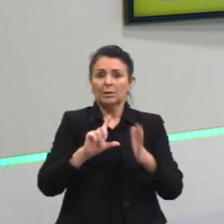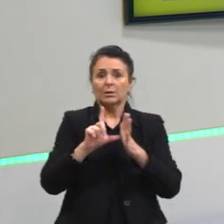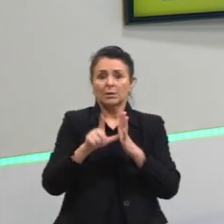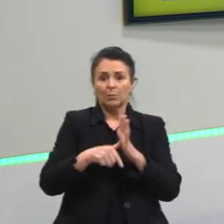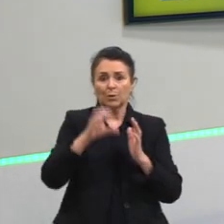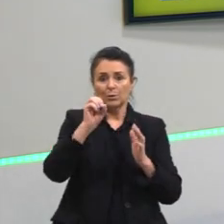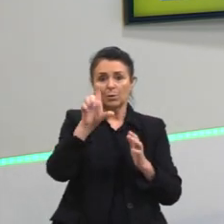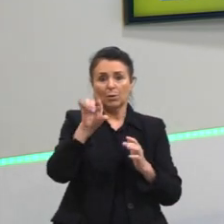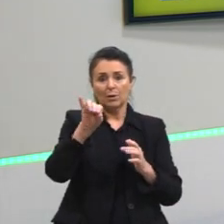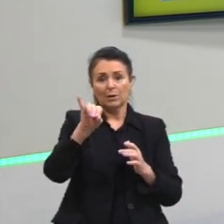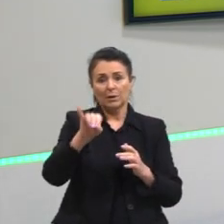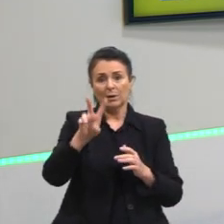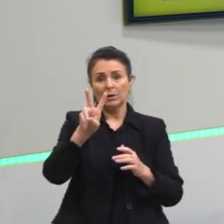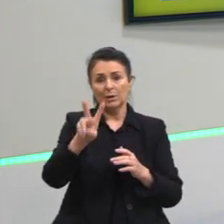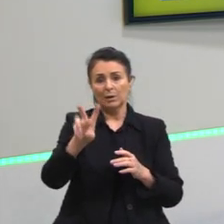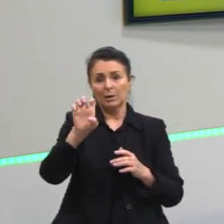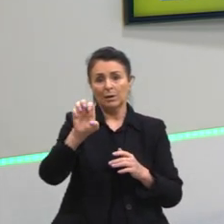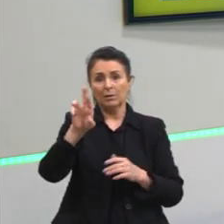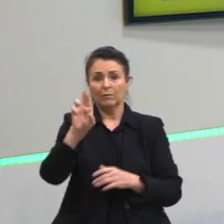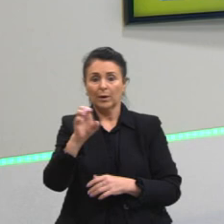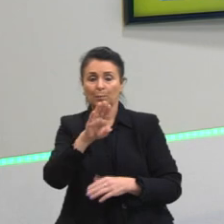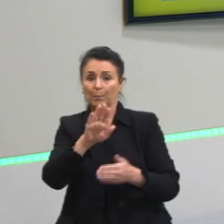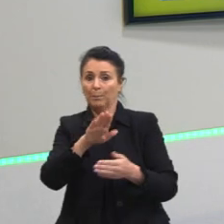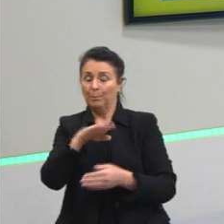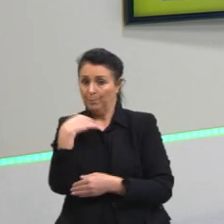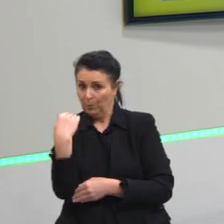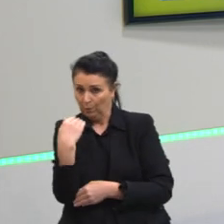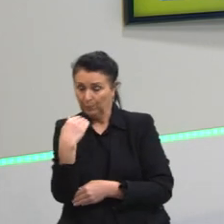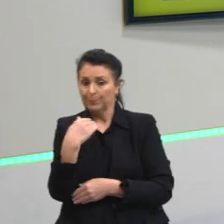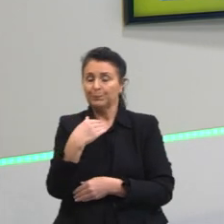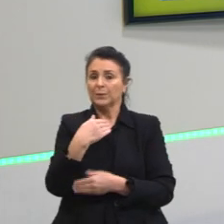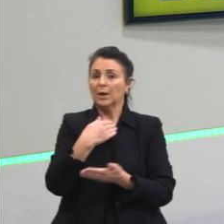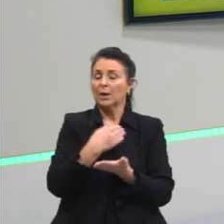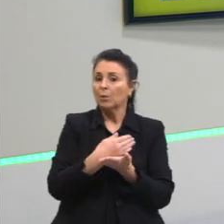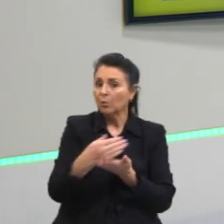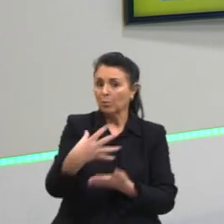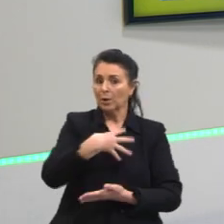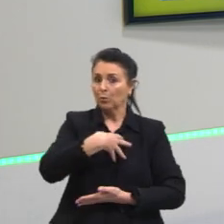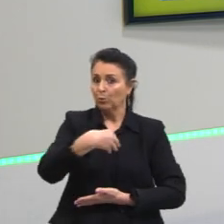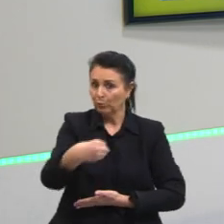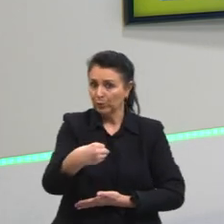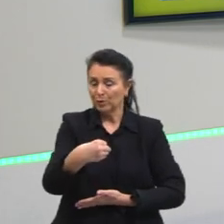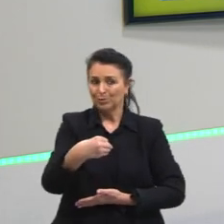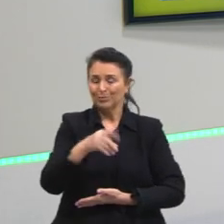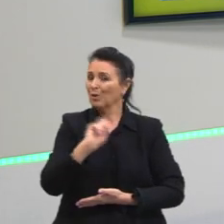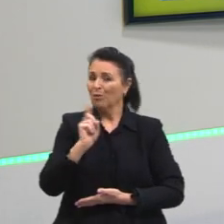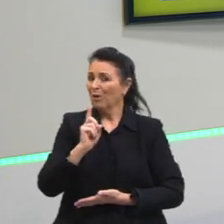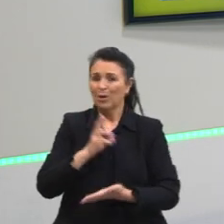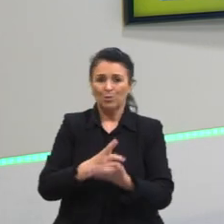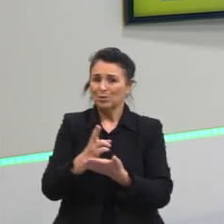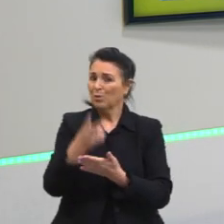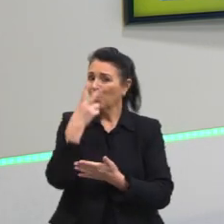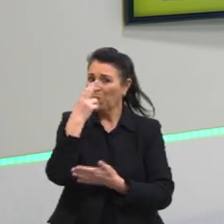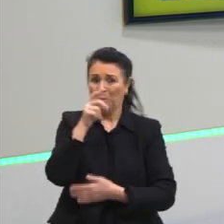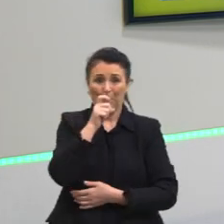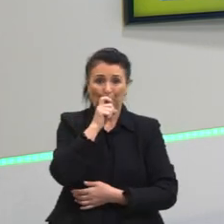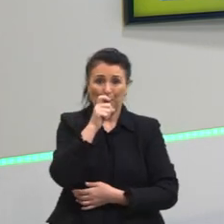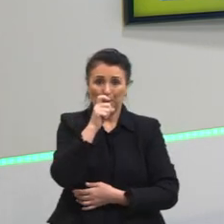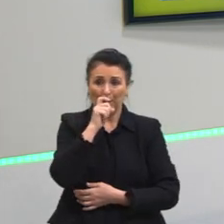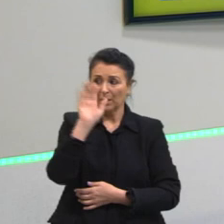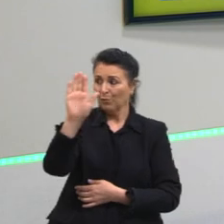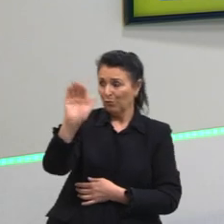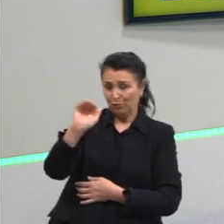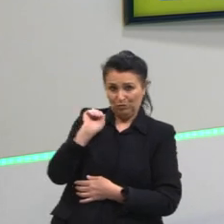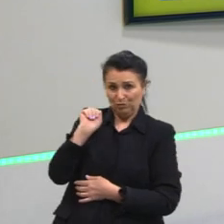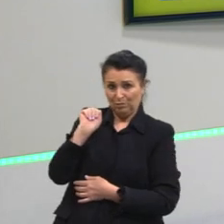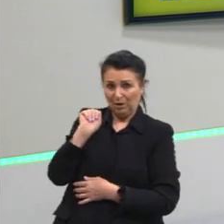Cromwell vai morrer e vai, o filho dele não vai prosseguir com o governo dele e vão chamar, então, a família